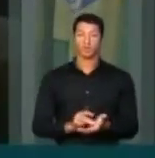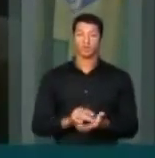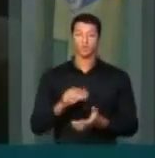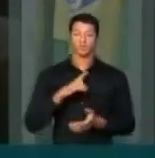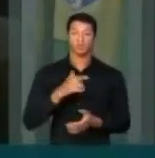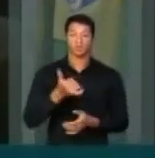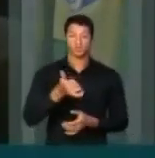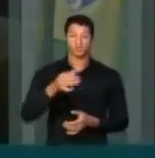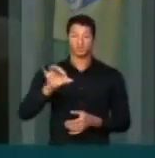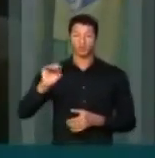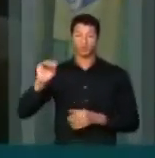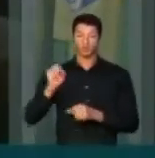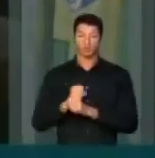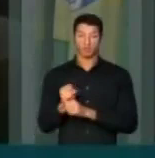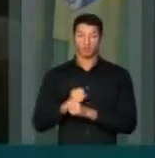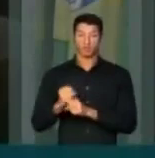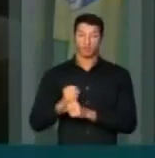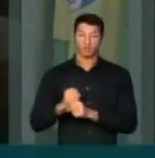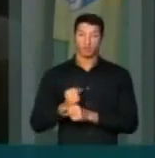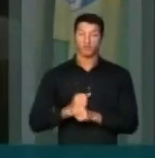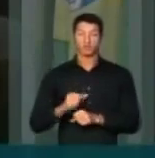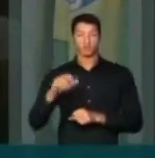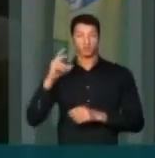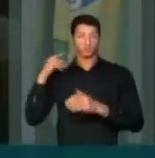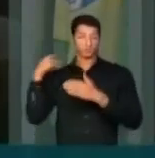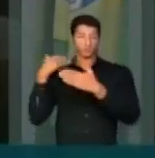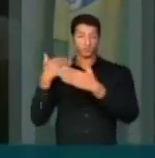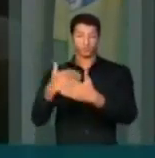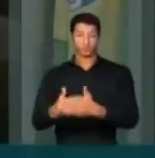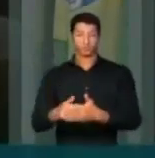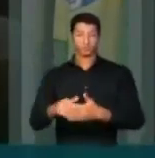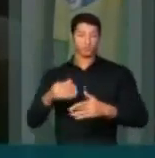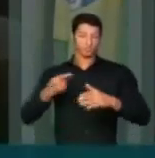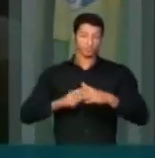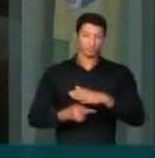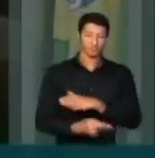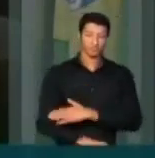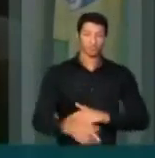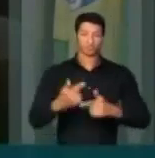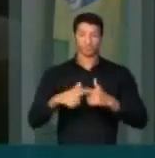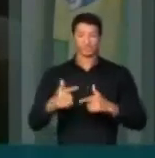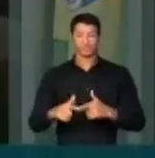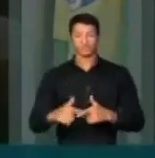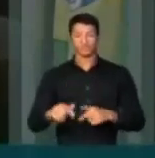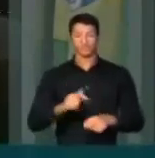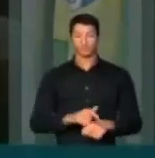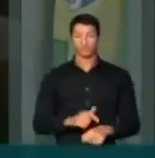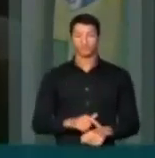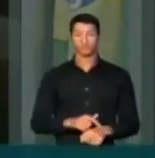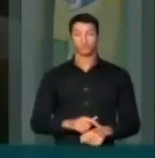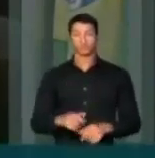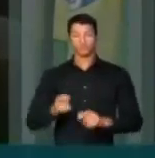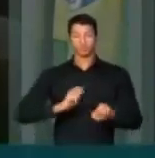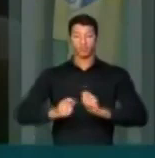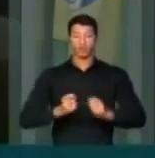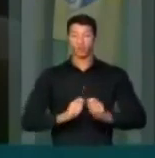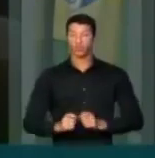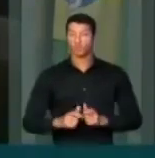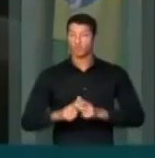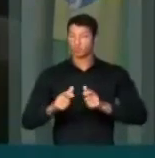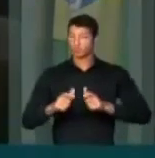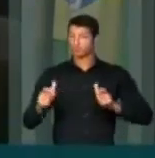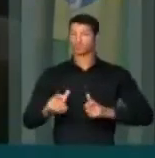em 190 anos de história do parlamento, a gravidade do momento, a economia não